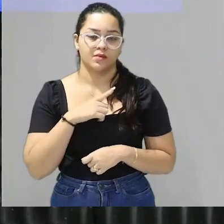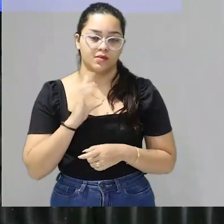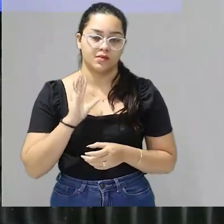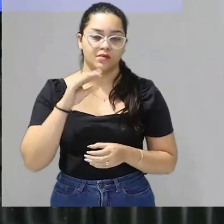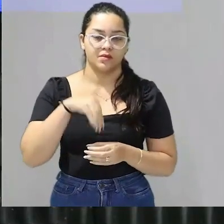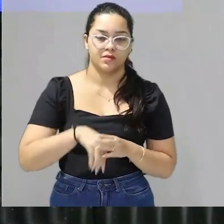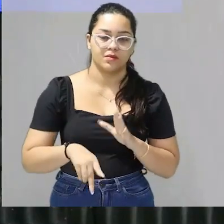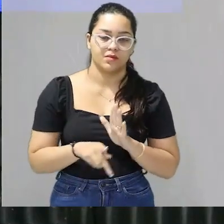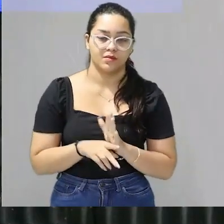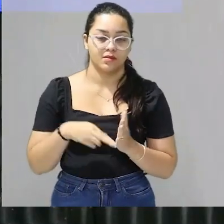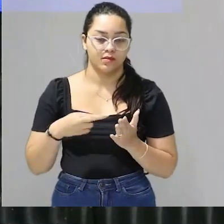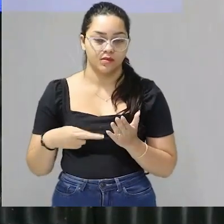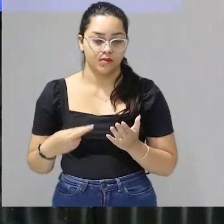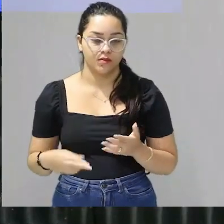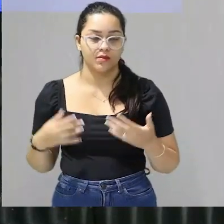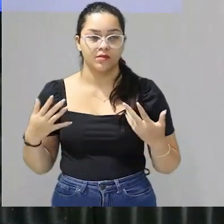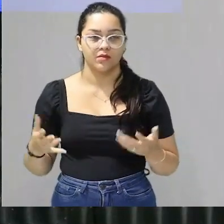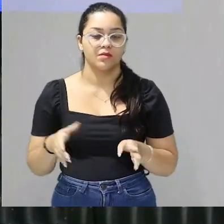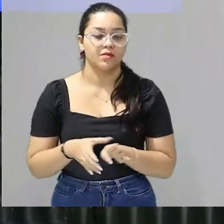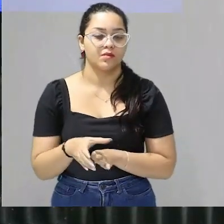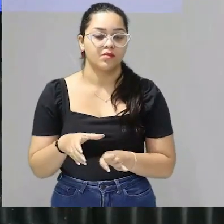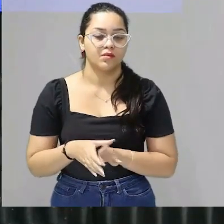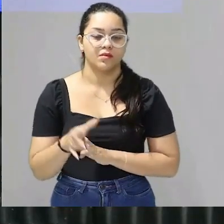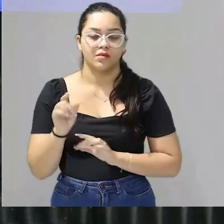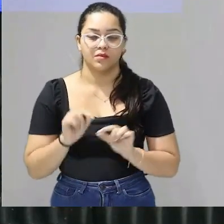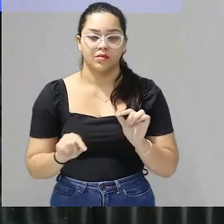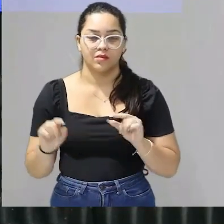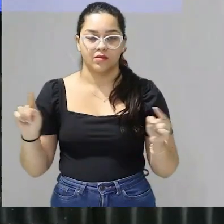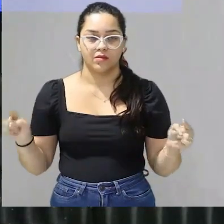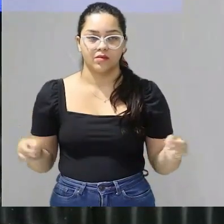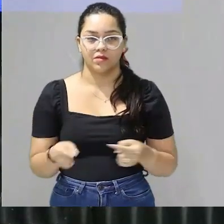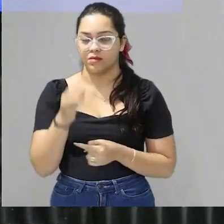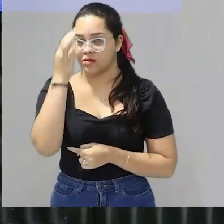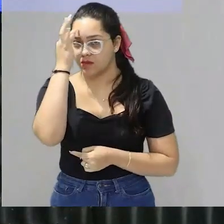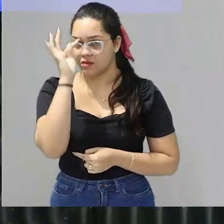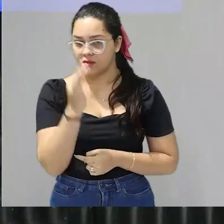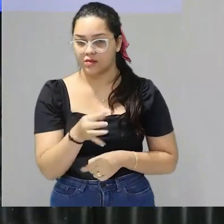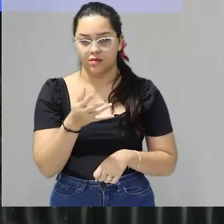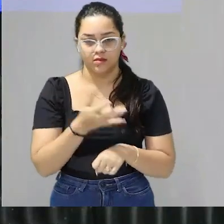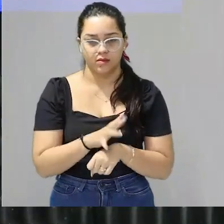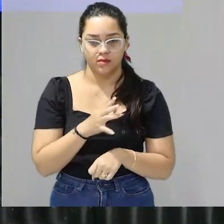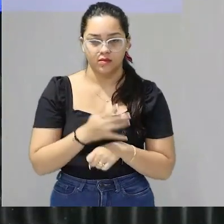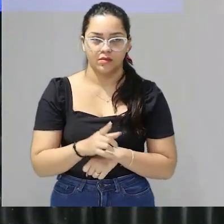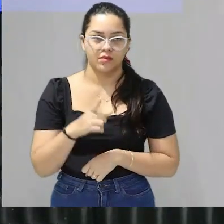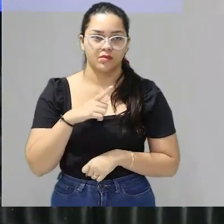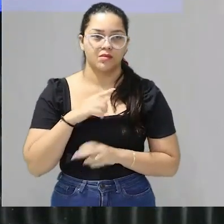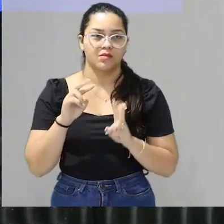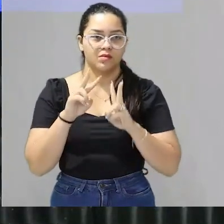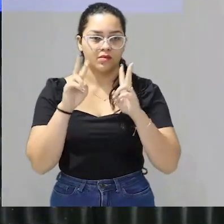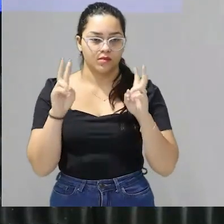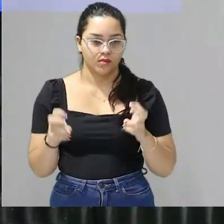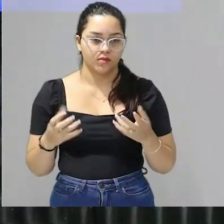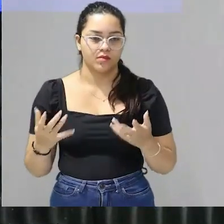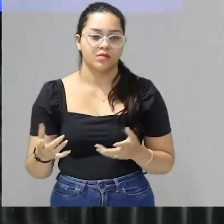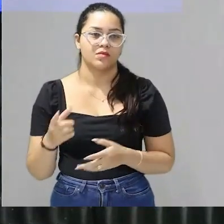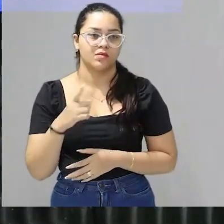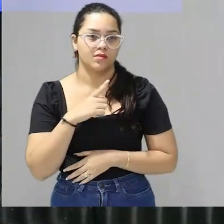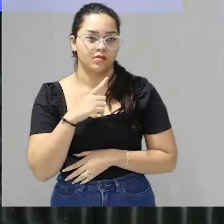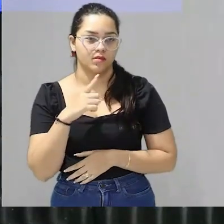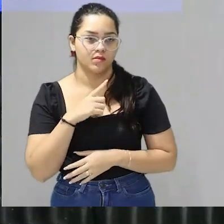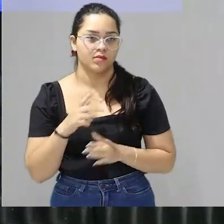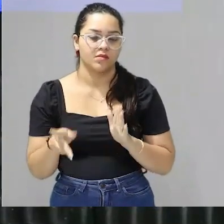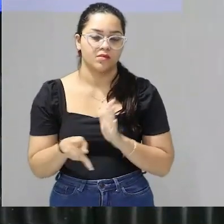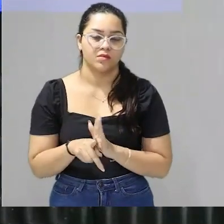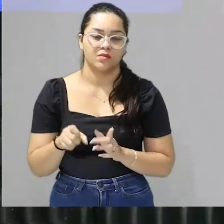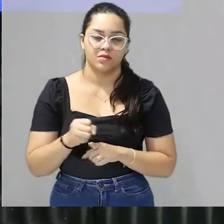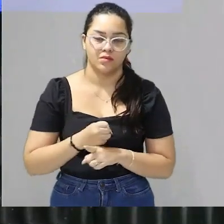presentes na redação então a dica é ali a teoria sempre a prática peguem os temas que são recorrentes